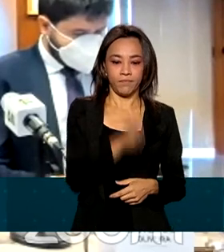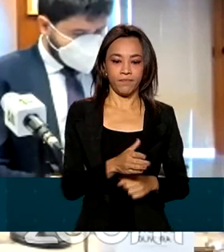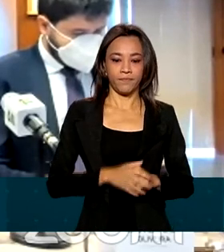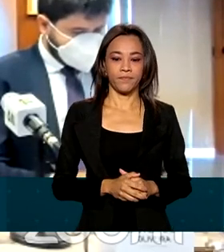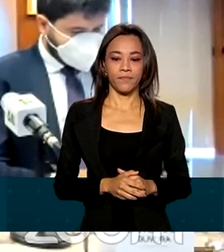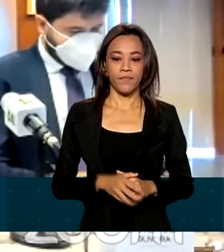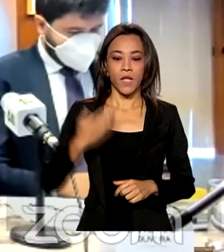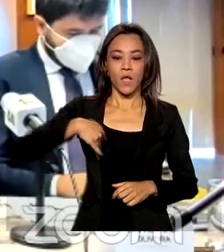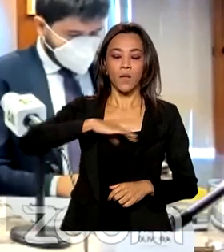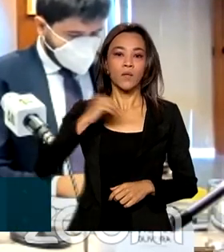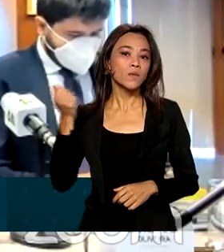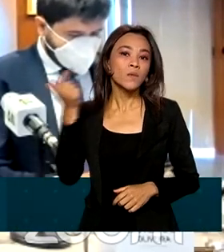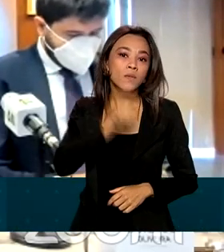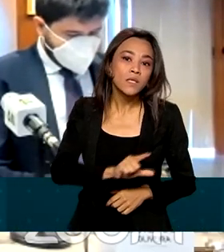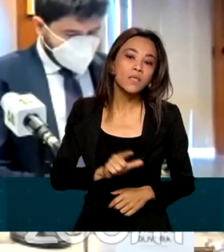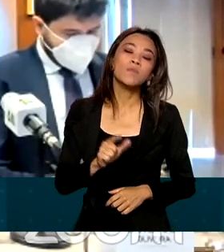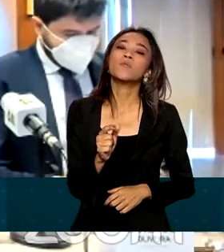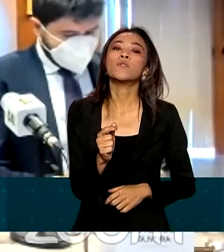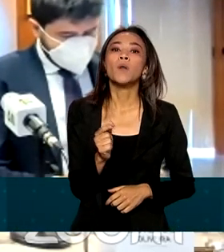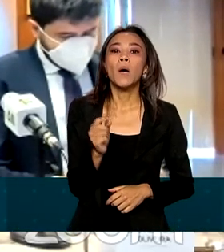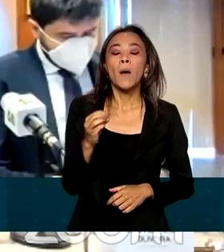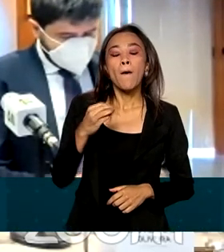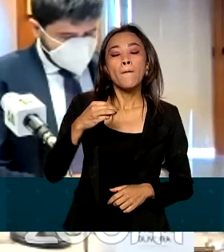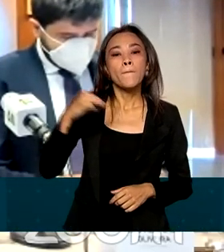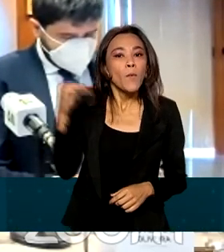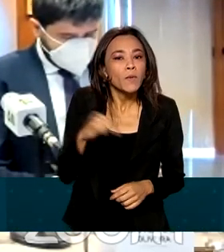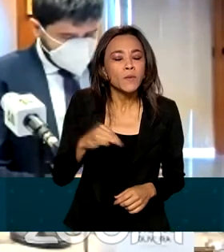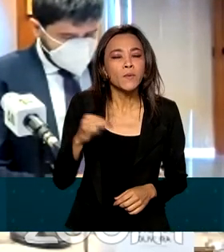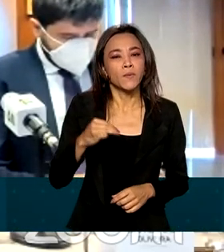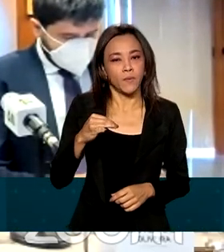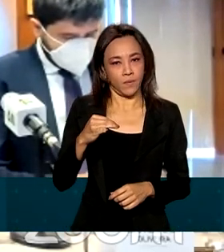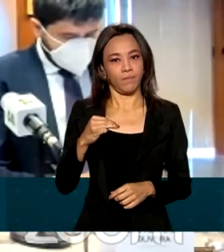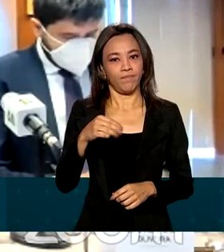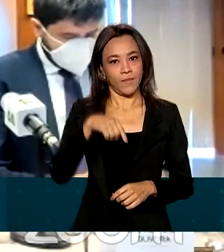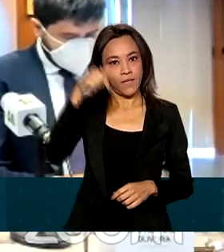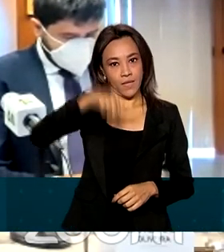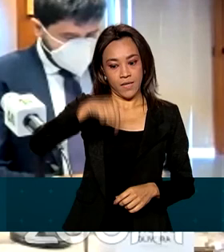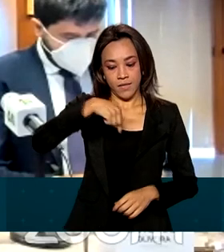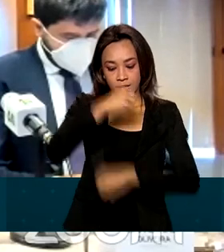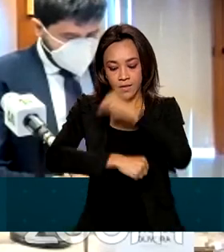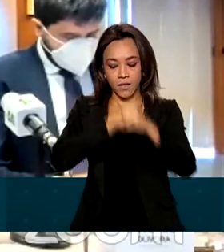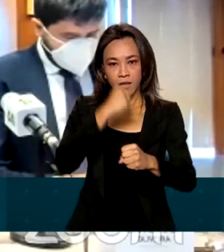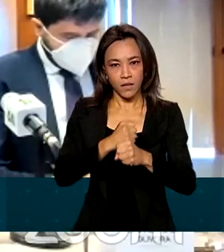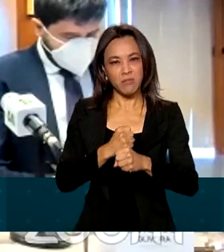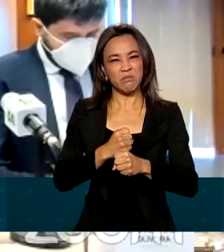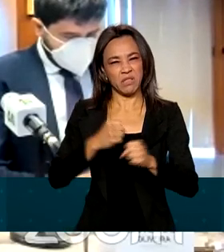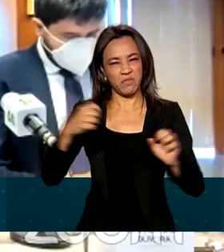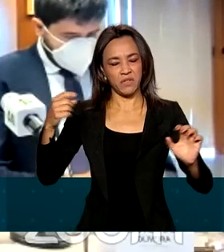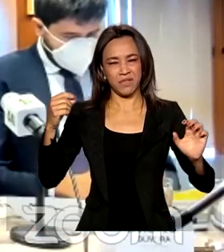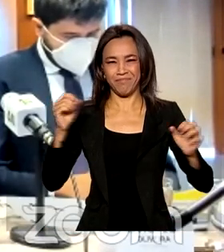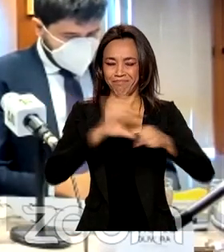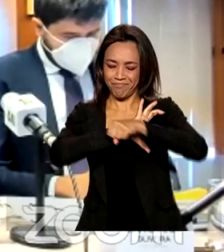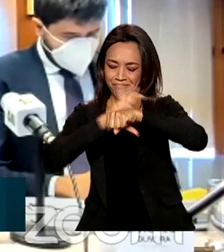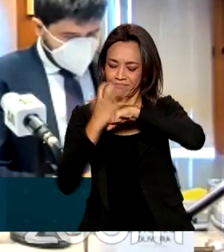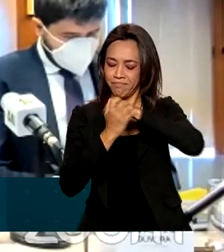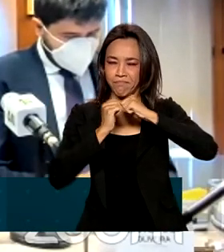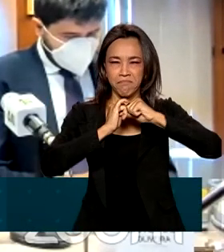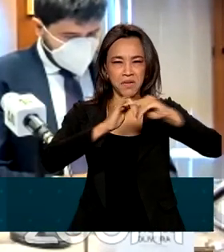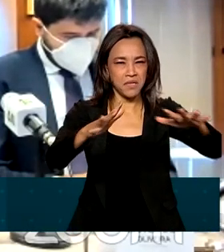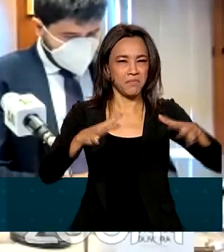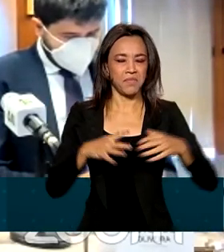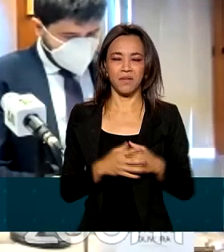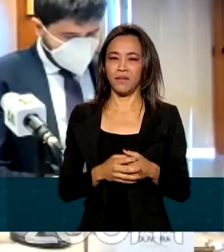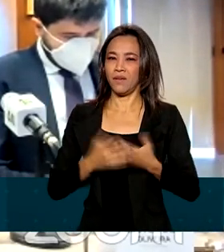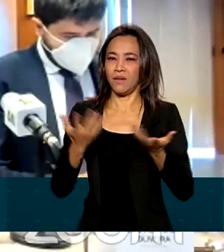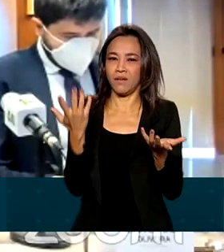por minuto no ano de 2021, um ano marcado por uma pandemia, um ano de crise, repito, de